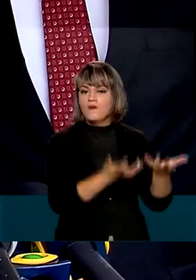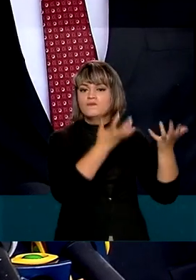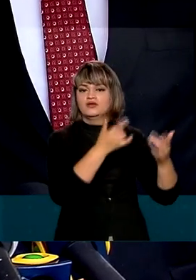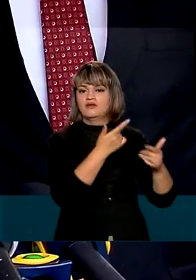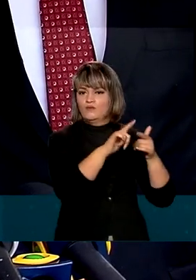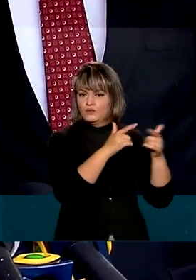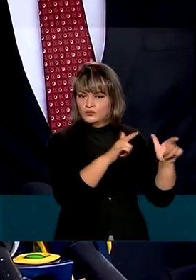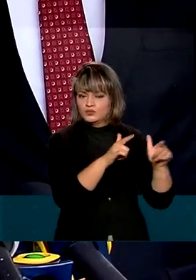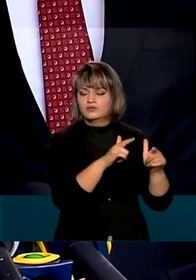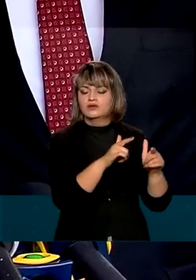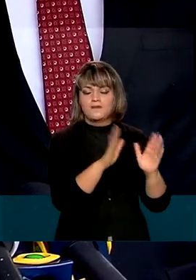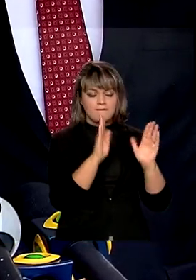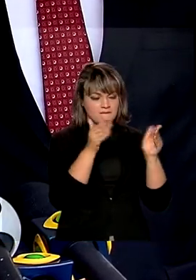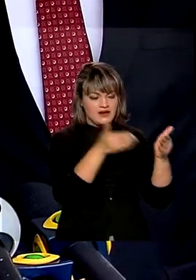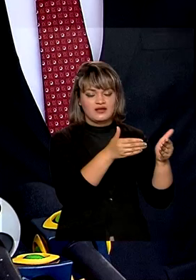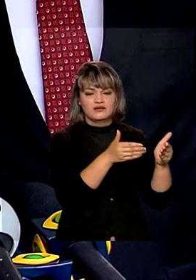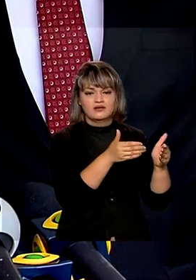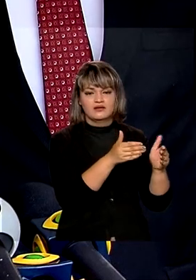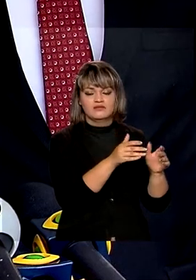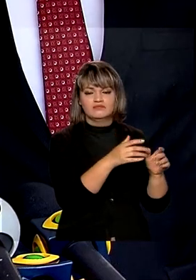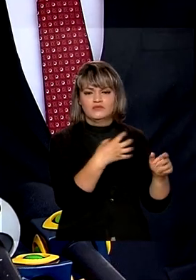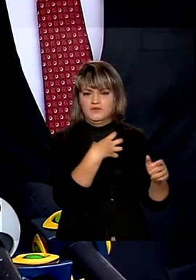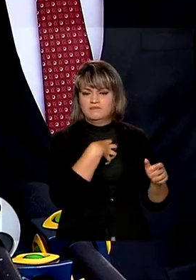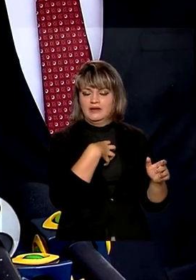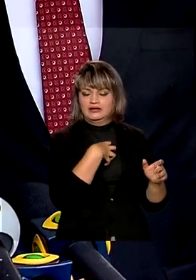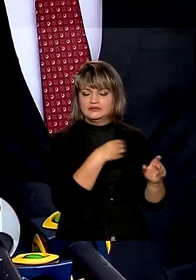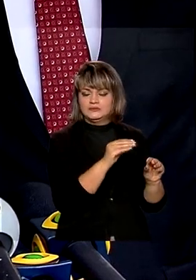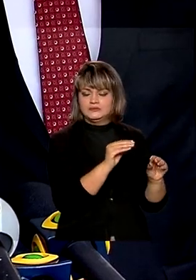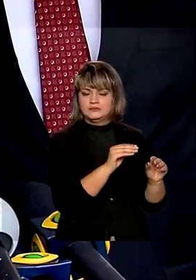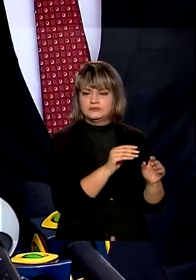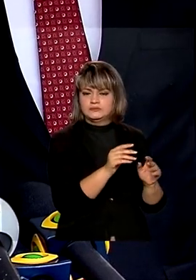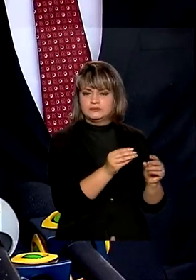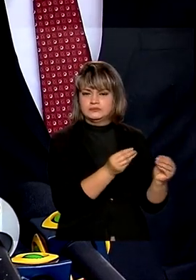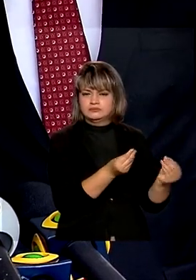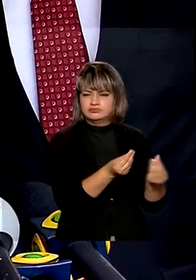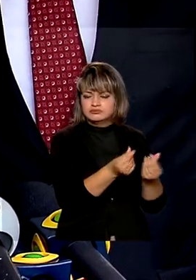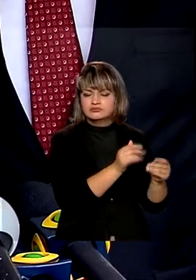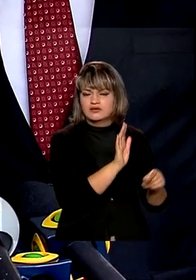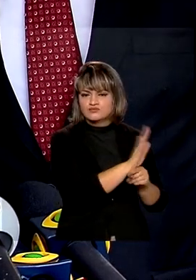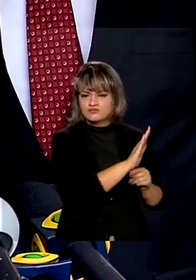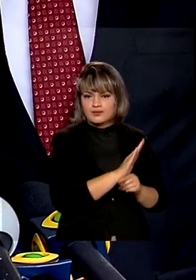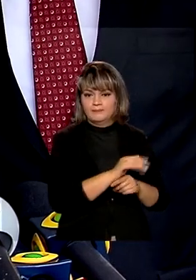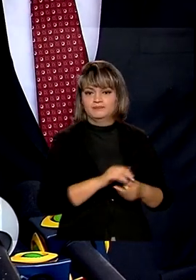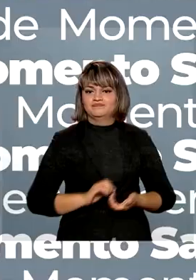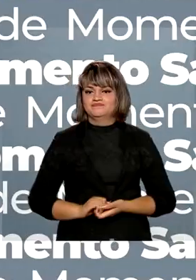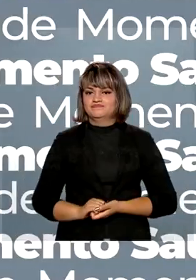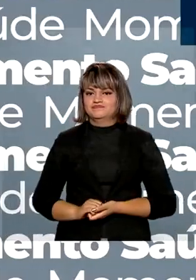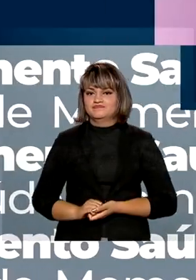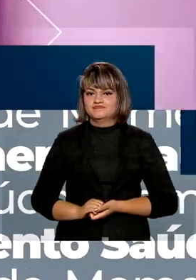justamente para minimizar o impacto que os resultados da guerra trouxeram.